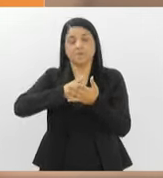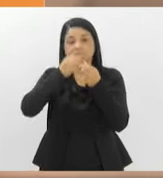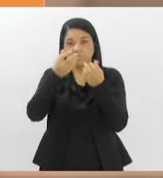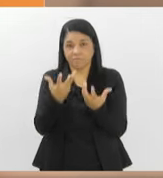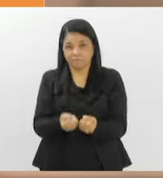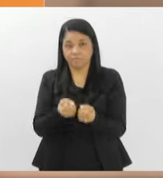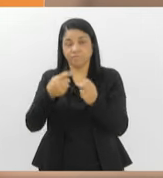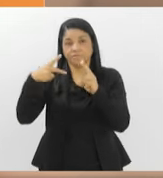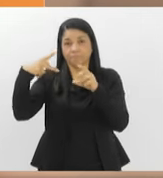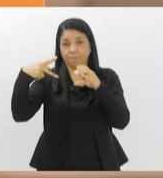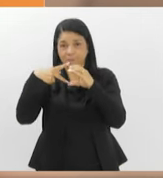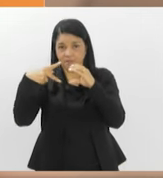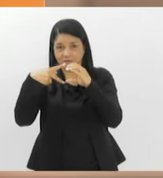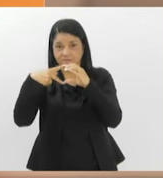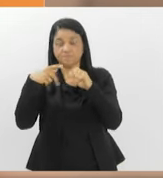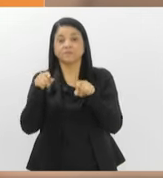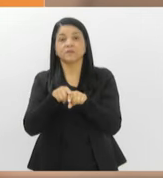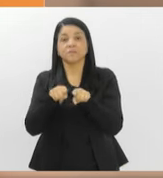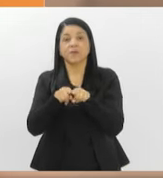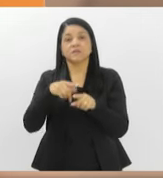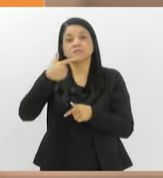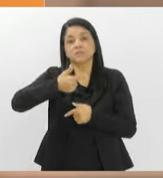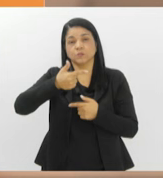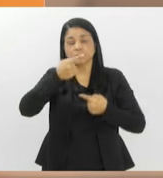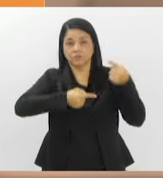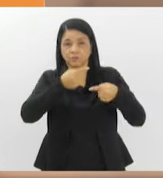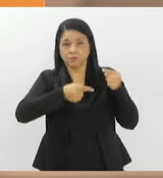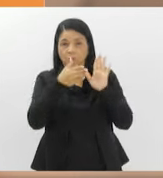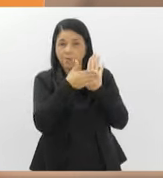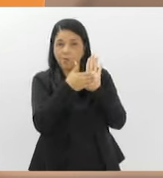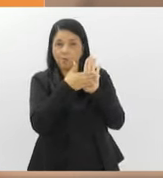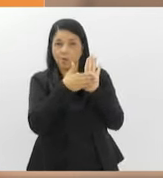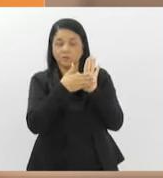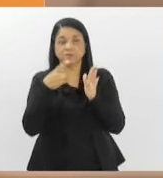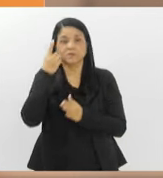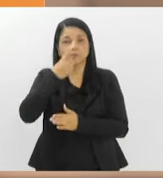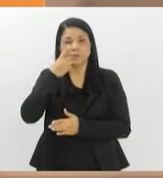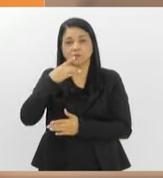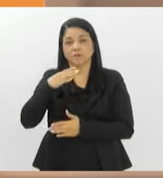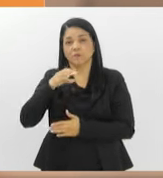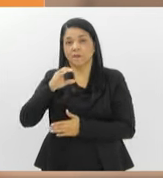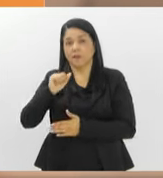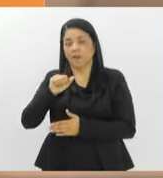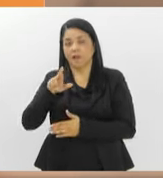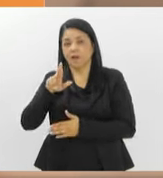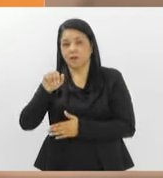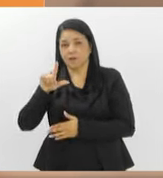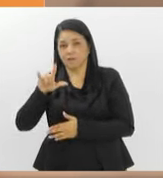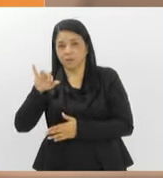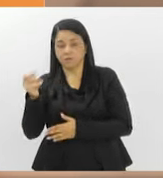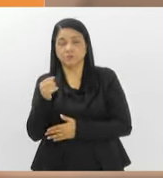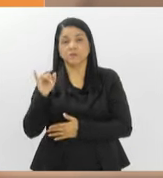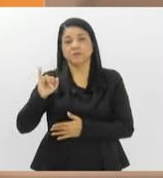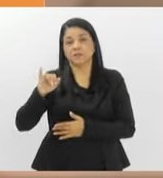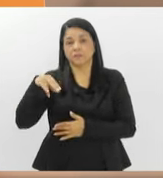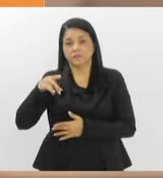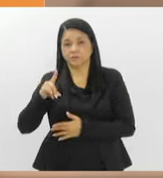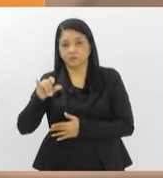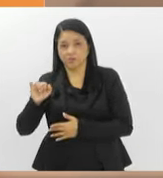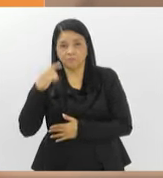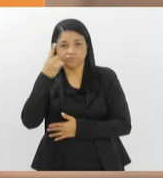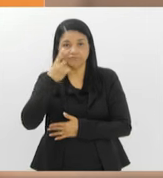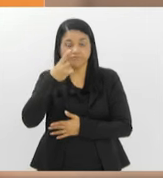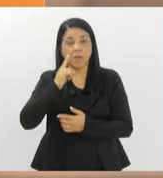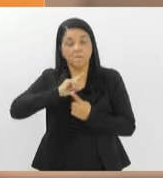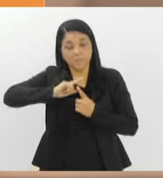com PIX. Também em segunda discussão, uma proposta dos deputados Carlinhos do BNH e Índia Armelal, que proíbe